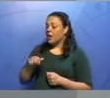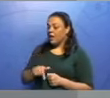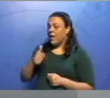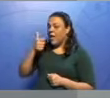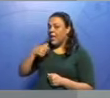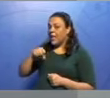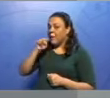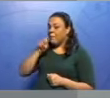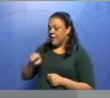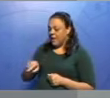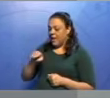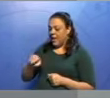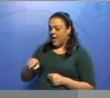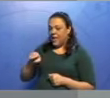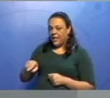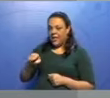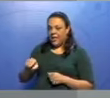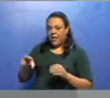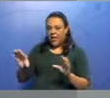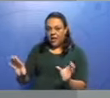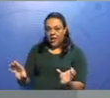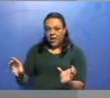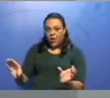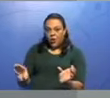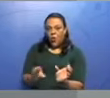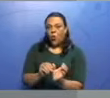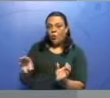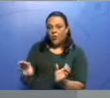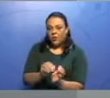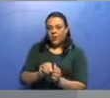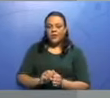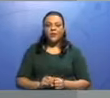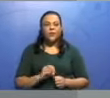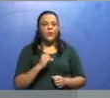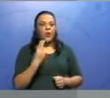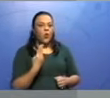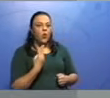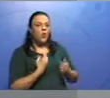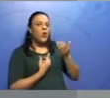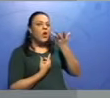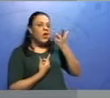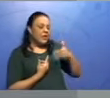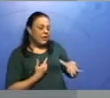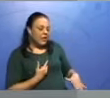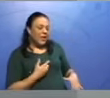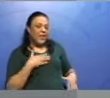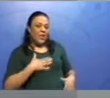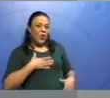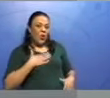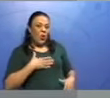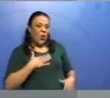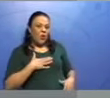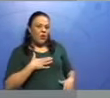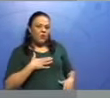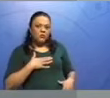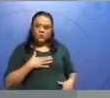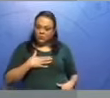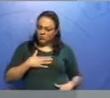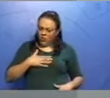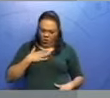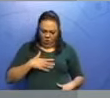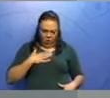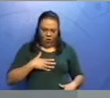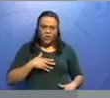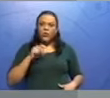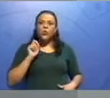é o meu complemento. Eu não posso dizer, crianças gostam. Quem gosta, gosta de quê? Ou de quem? Gosta